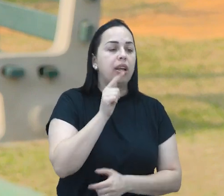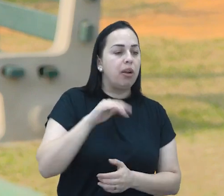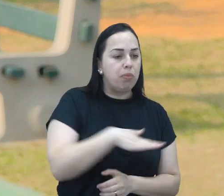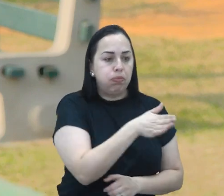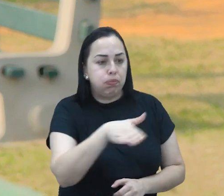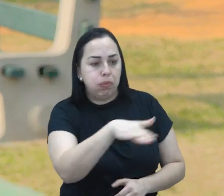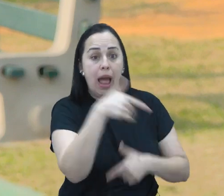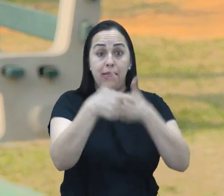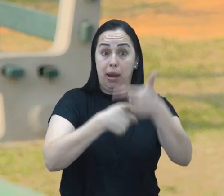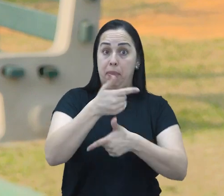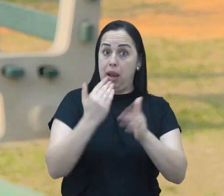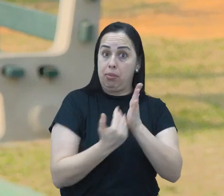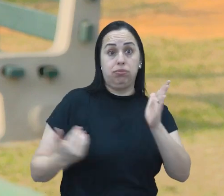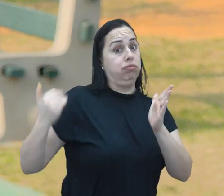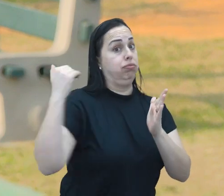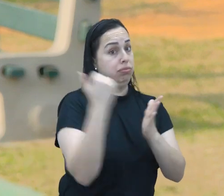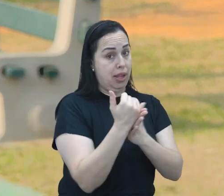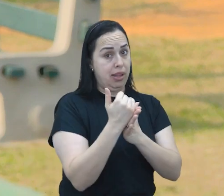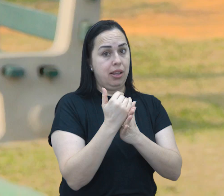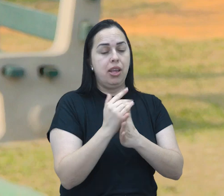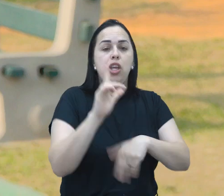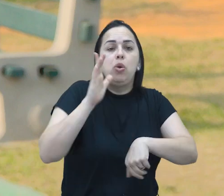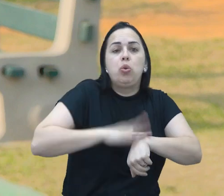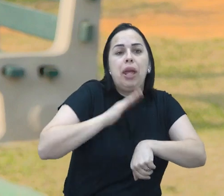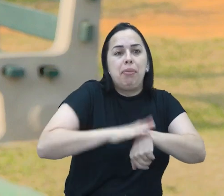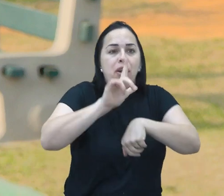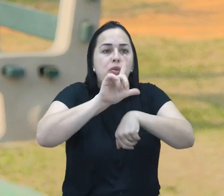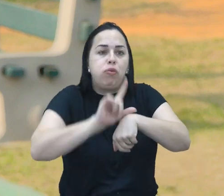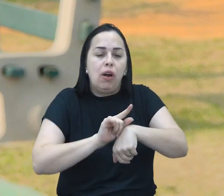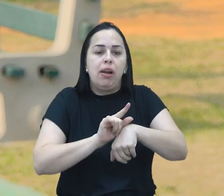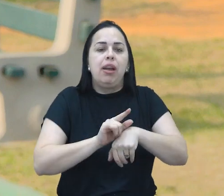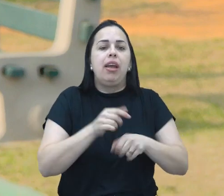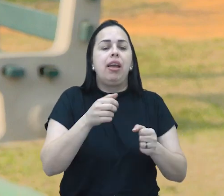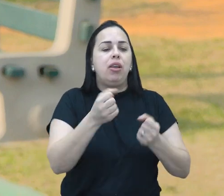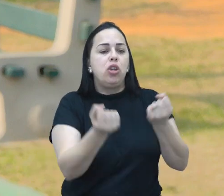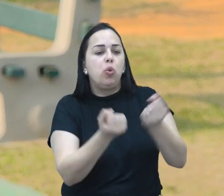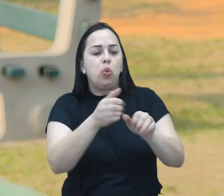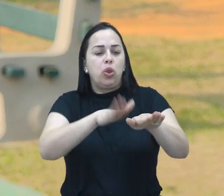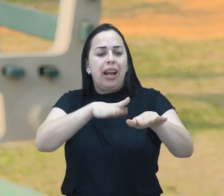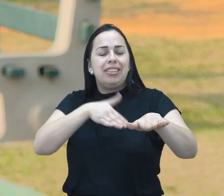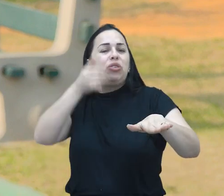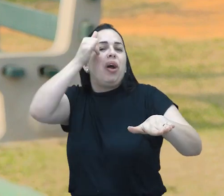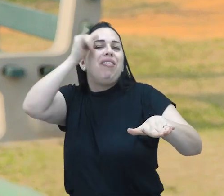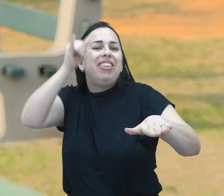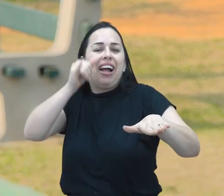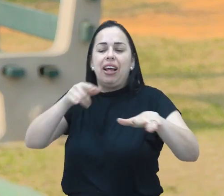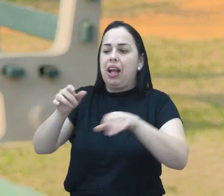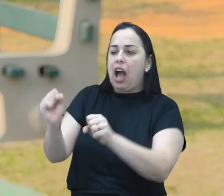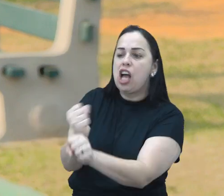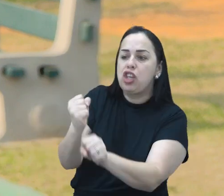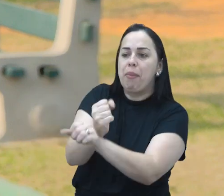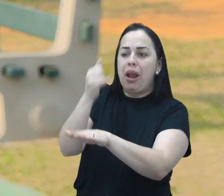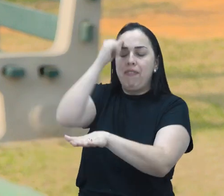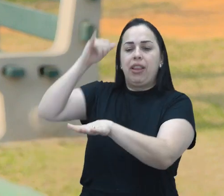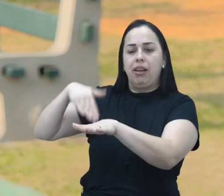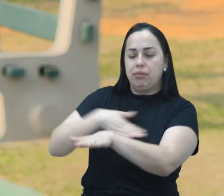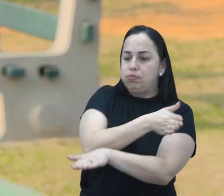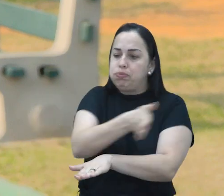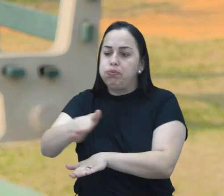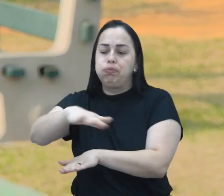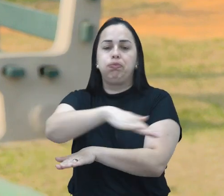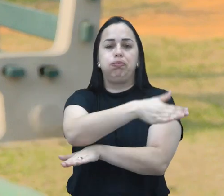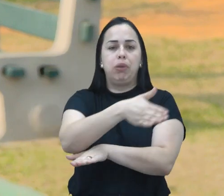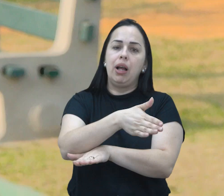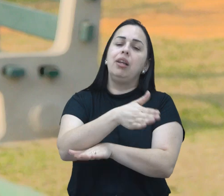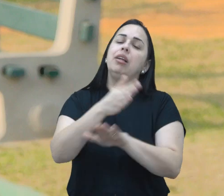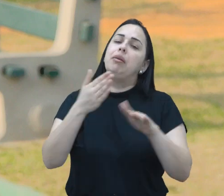fazer mais corridas também, e tempos menores, né? Fugindo do trânsito, do engarrafamento, das obras que sempre está